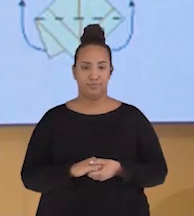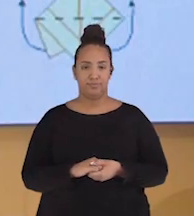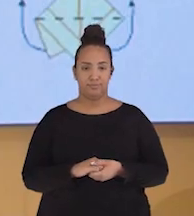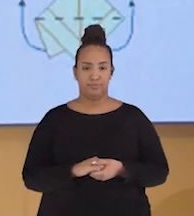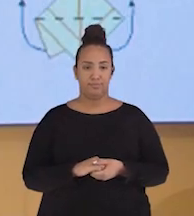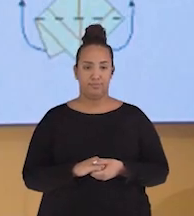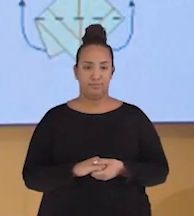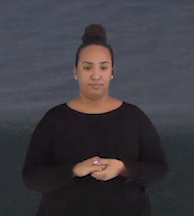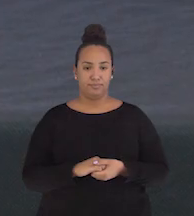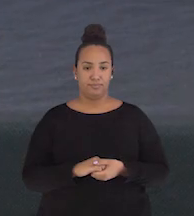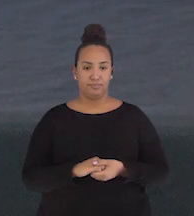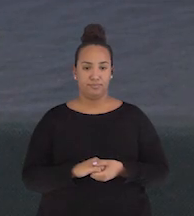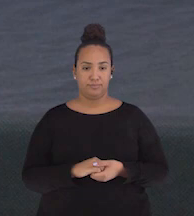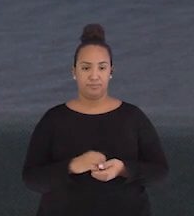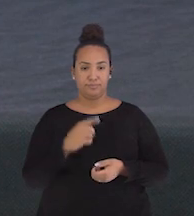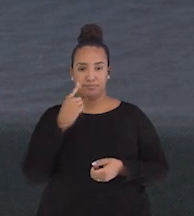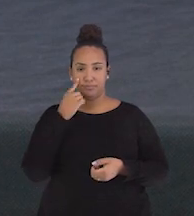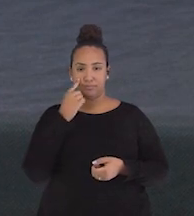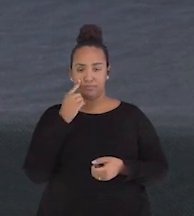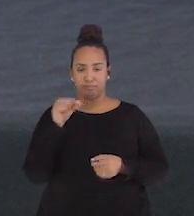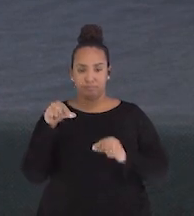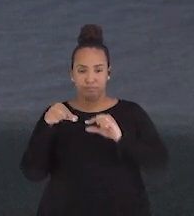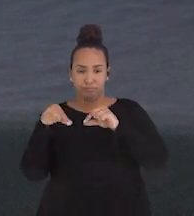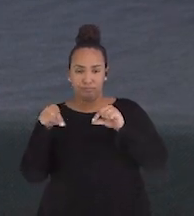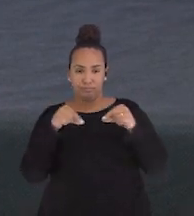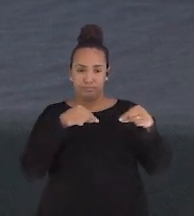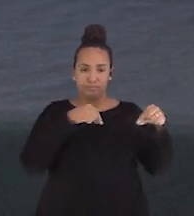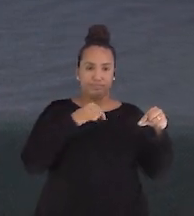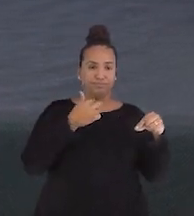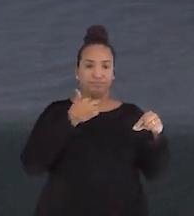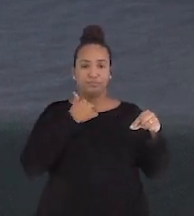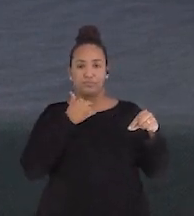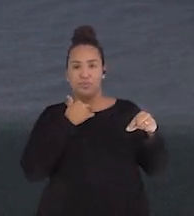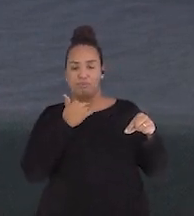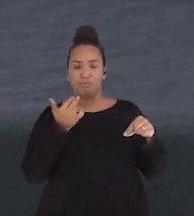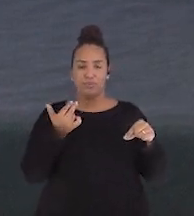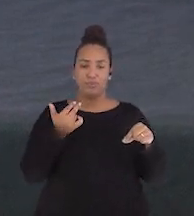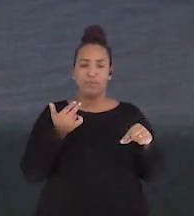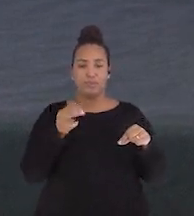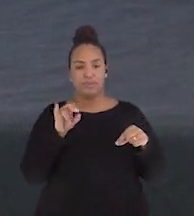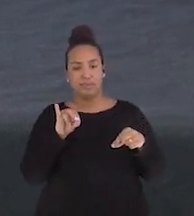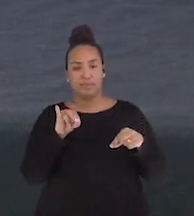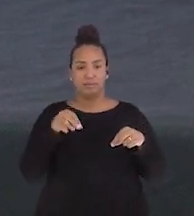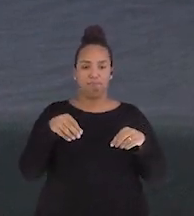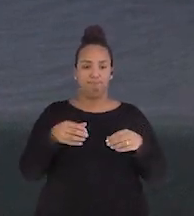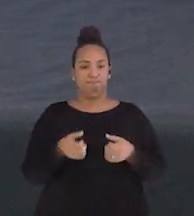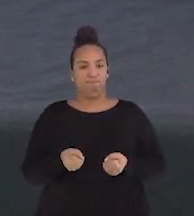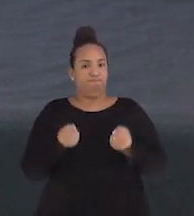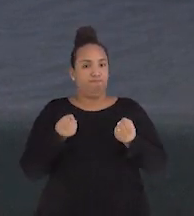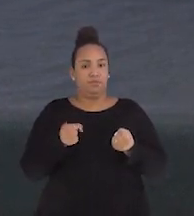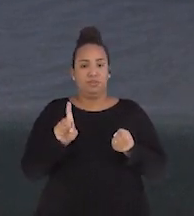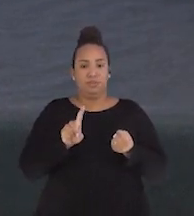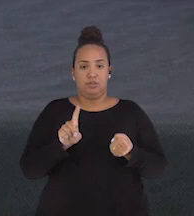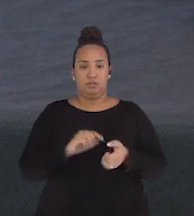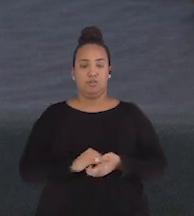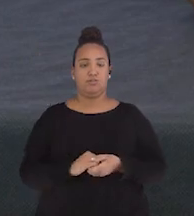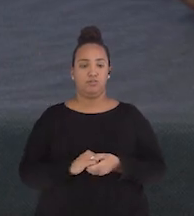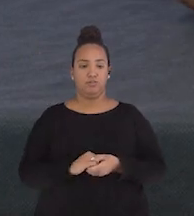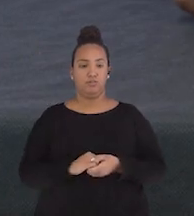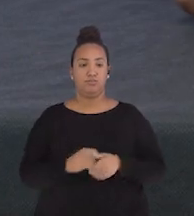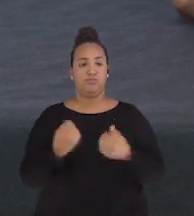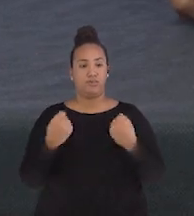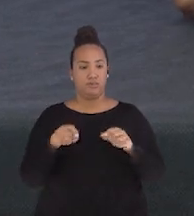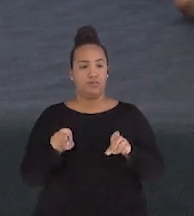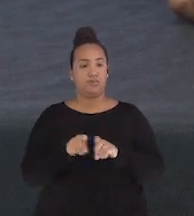Essas pontinhas que estão soltas aqui, ó, não podem ficar assim, senão o seu barquinho não vai ficar firme. Então, elas precisam ser